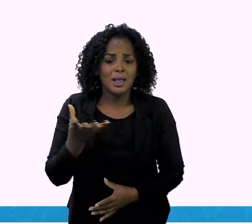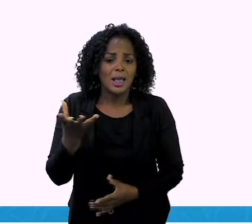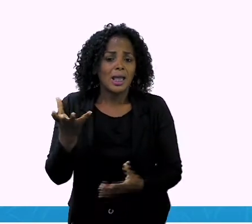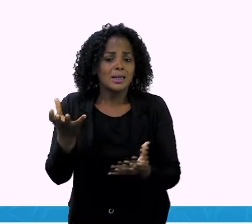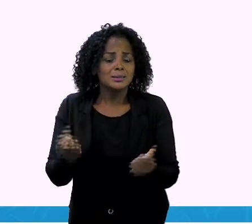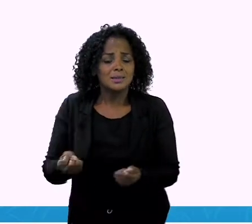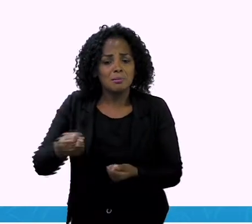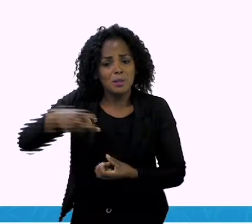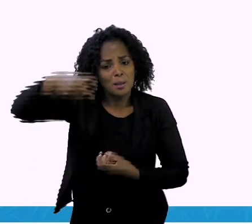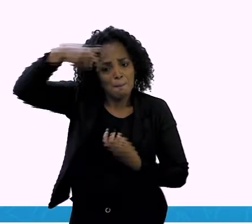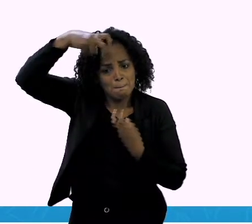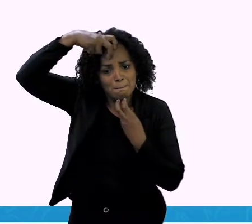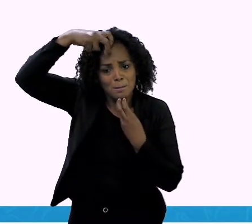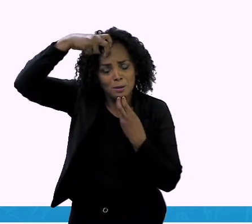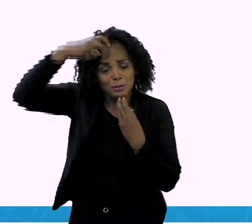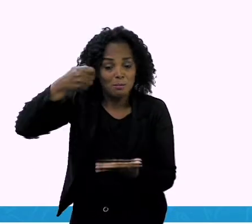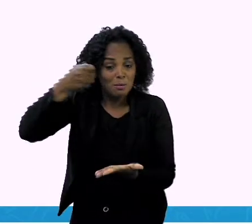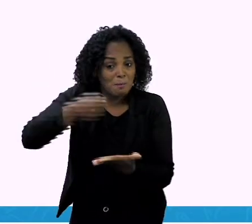ou não é?